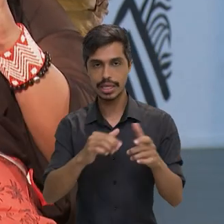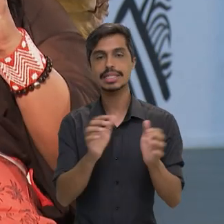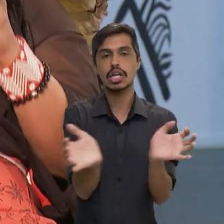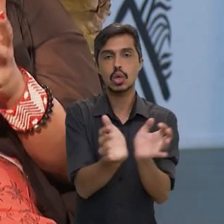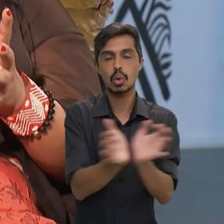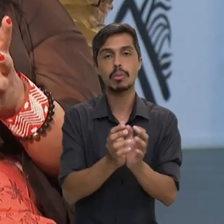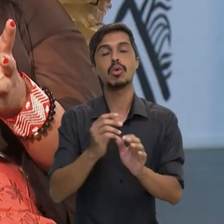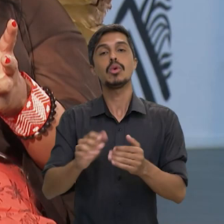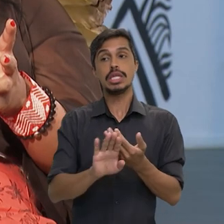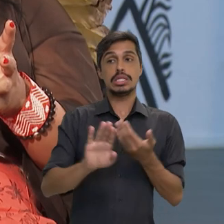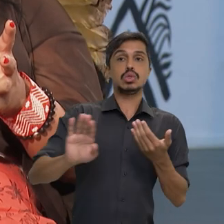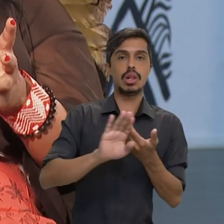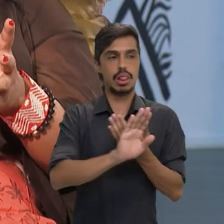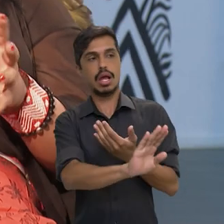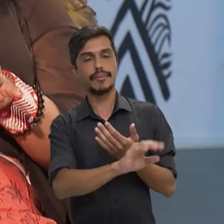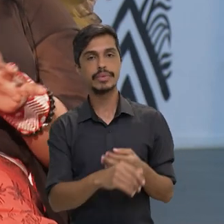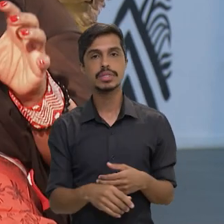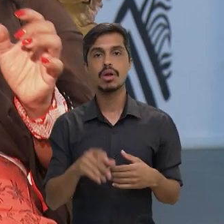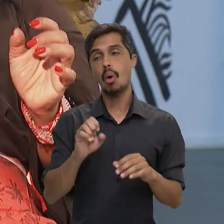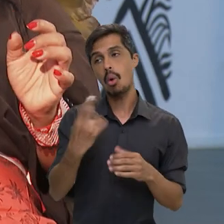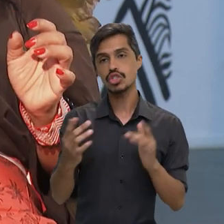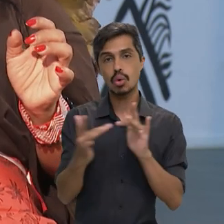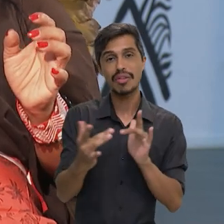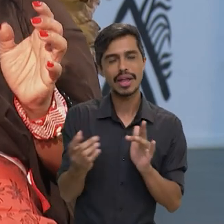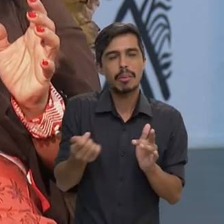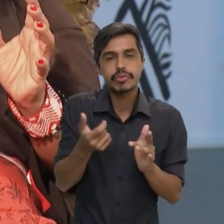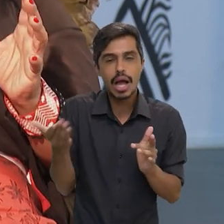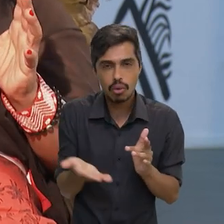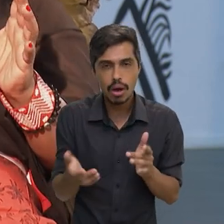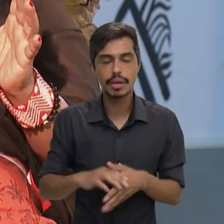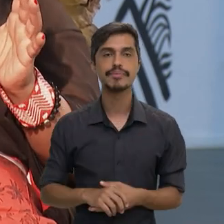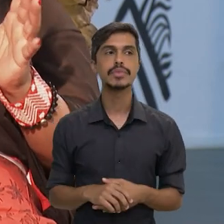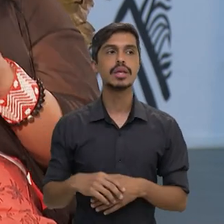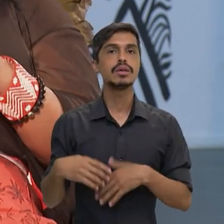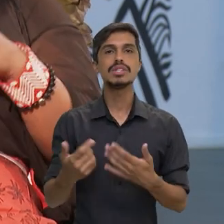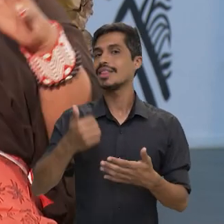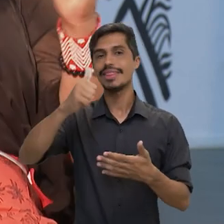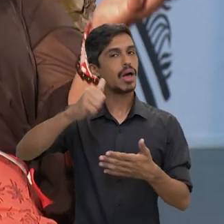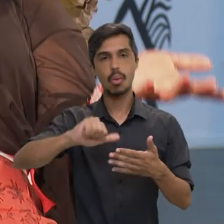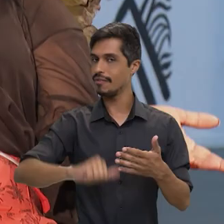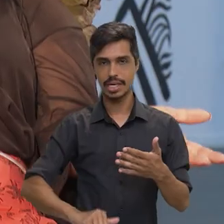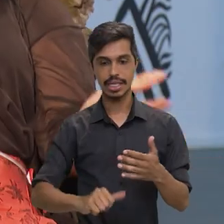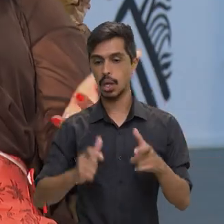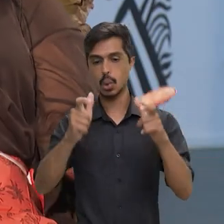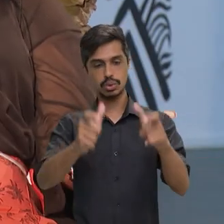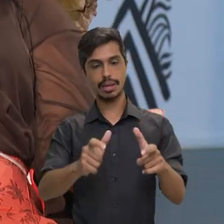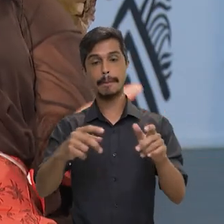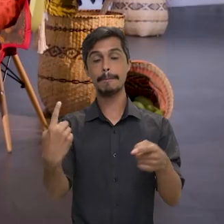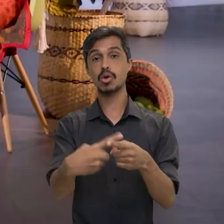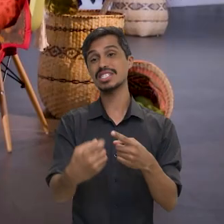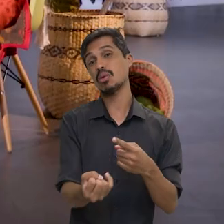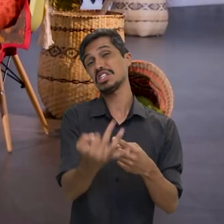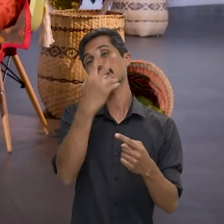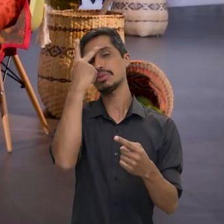você fala de povos isolados, ou mesmo de recente contato, você não avalia a área